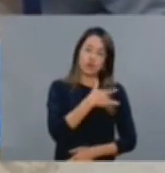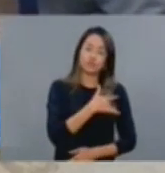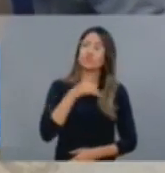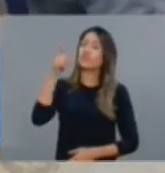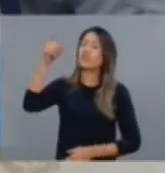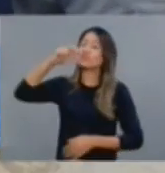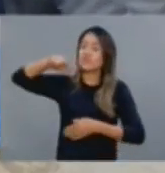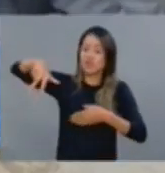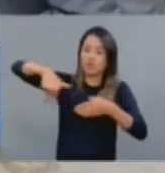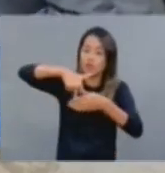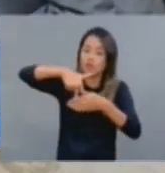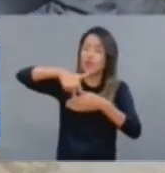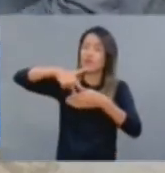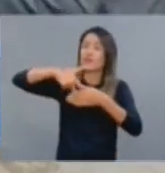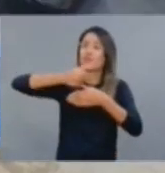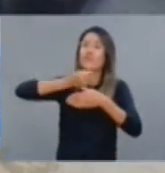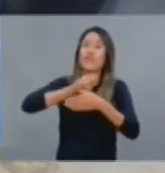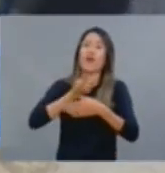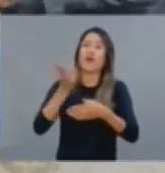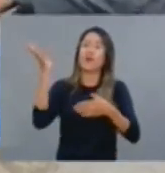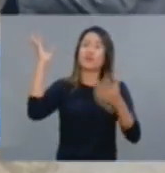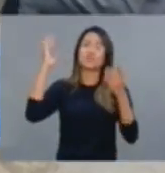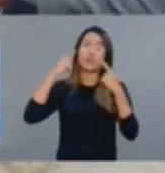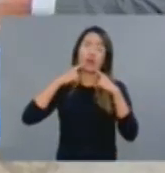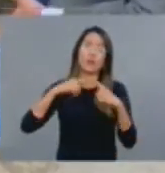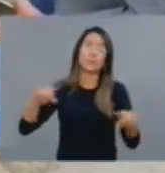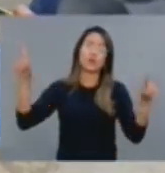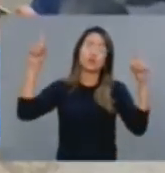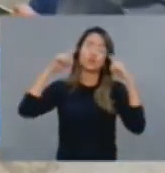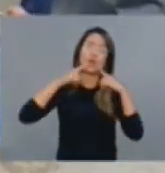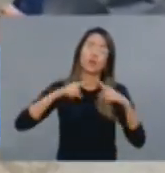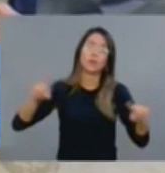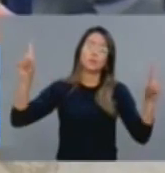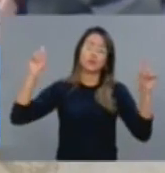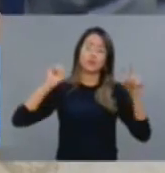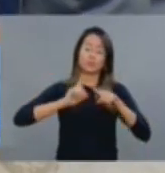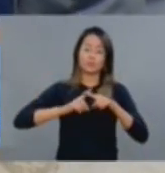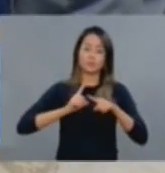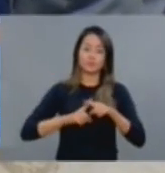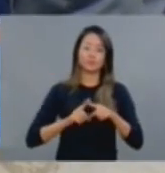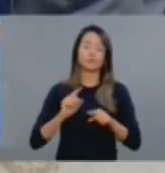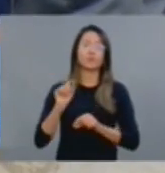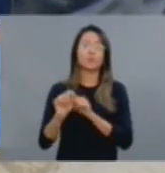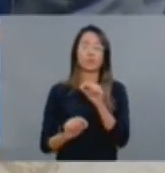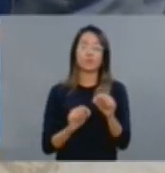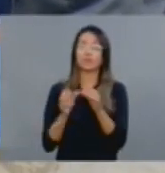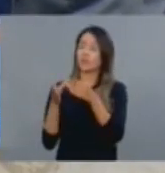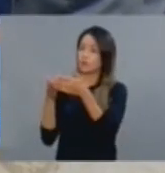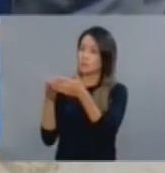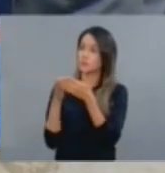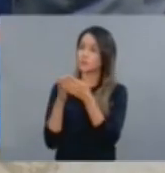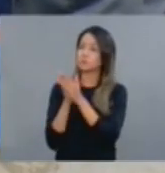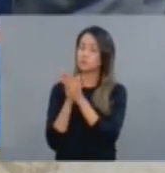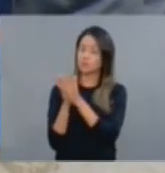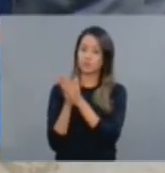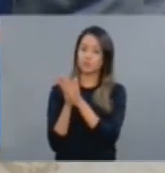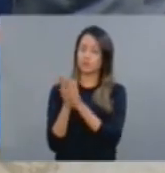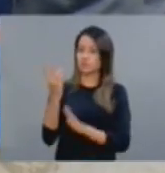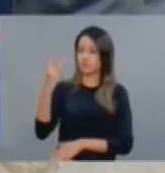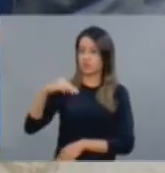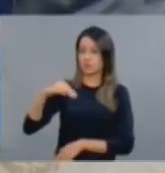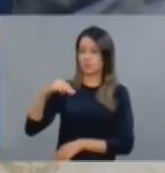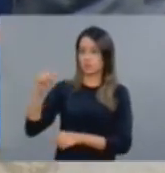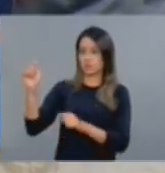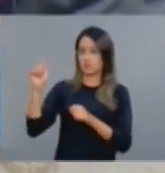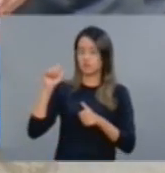vezes, debatendo essa questão da saúde, levando para a doutora Isabel Porto, eu peço aí em nome do deputado Agenor os três minutos, seu